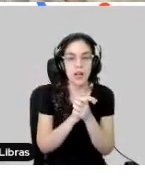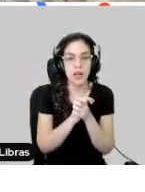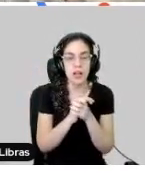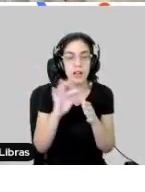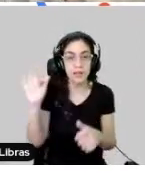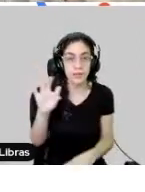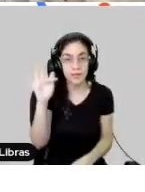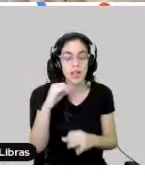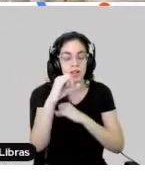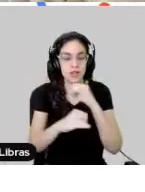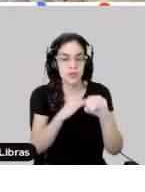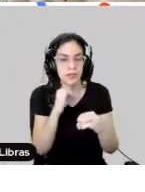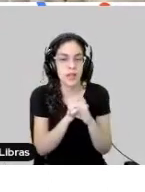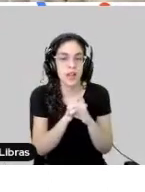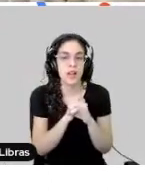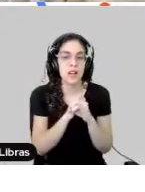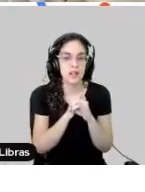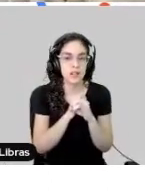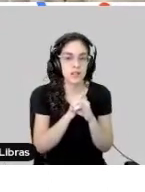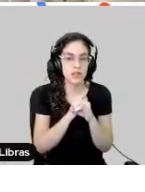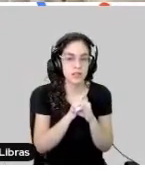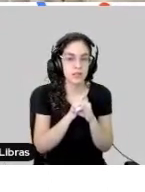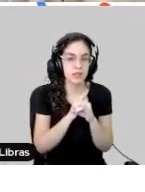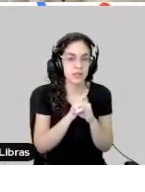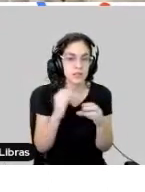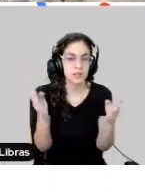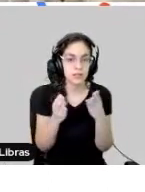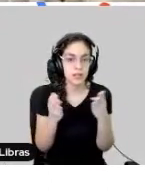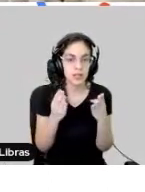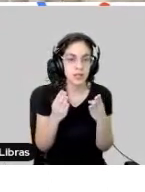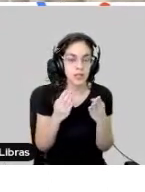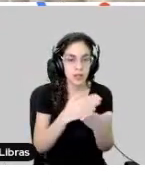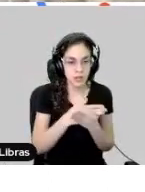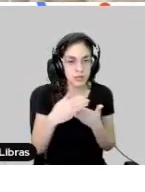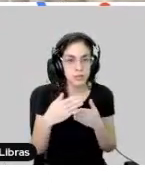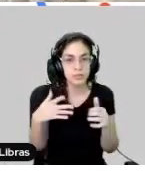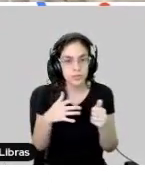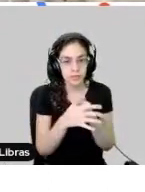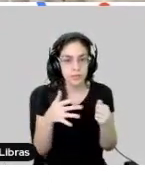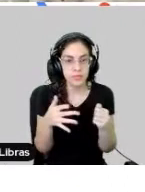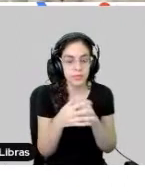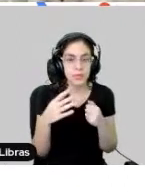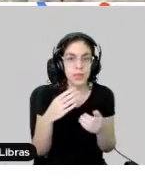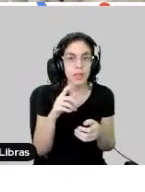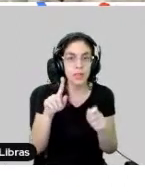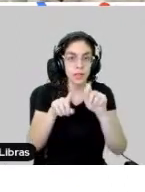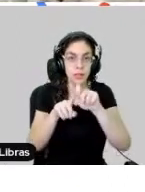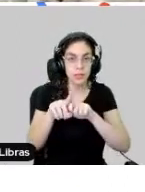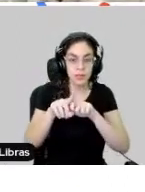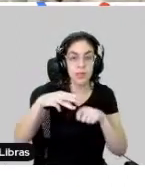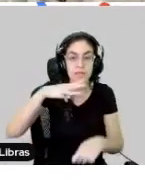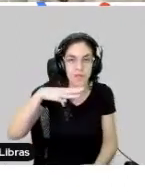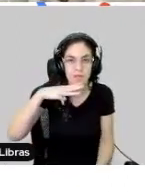tecnologia. E agora, quando iniciou a pandemia, em março de 2019, a gente teve um grande